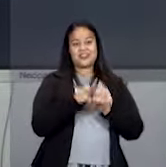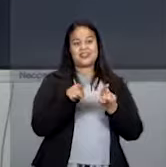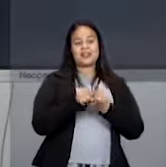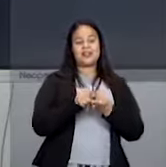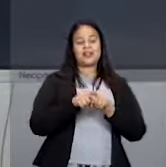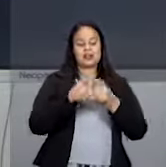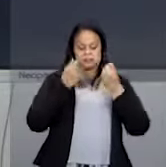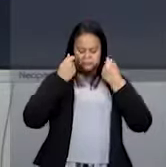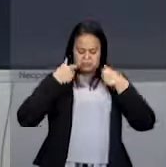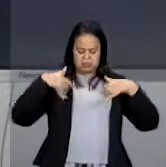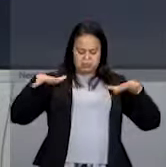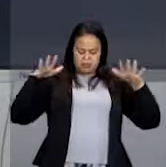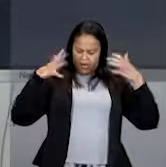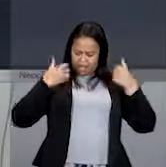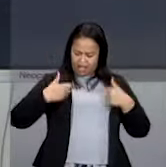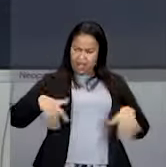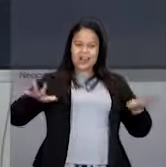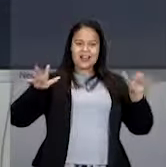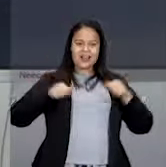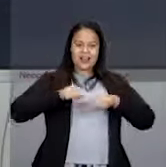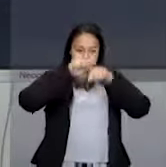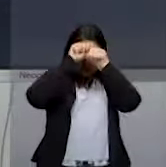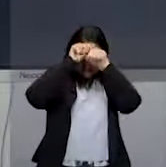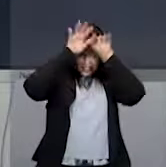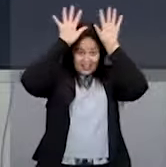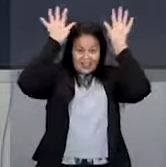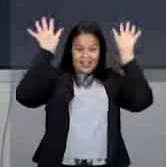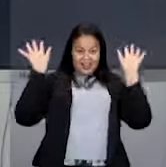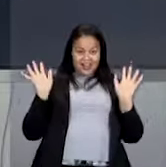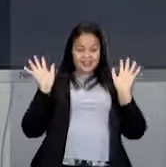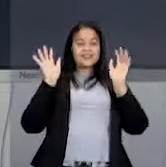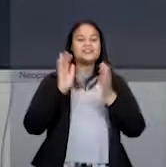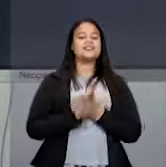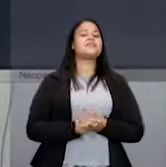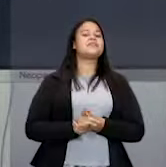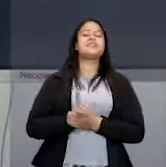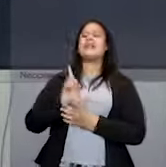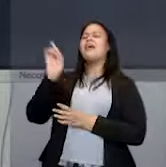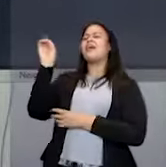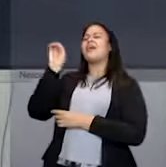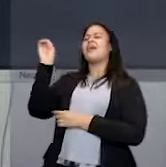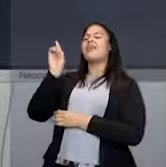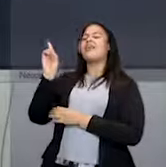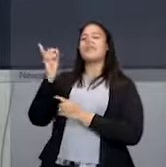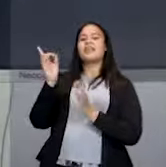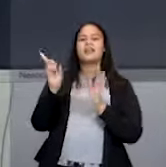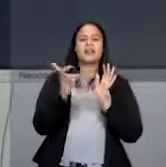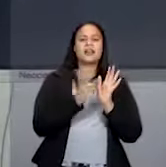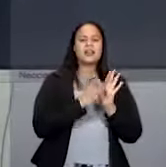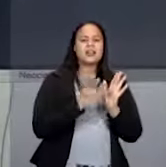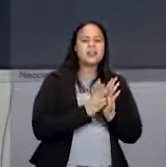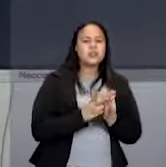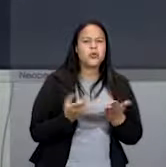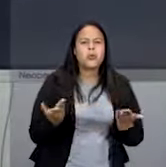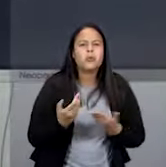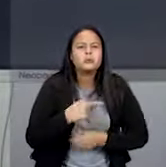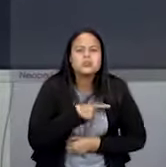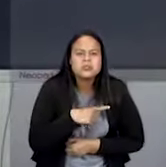Vocês acham que a arte plumária, que teve origem lá na arte indígena, ela está na nossa atualidade?